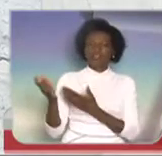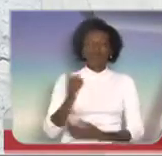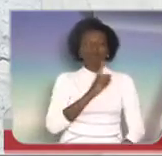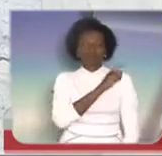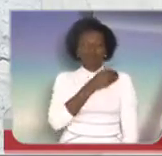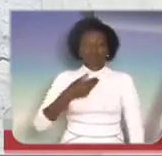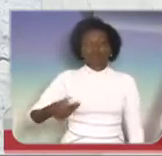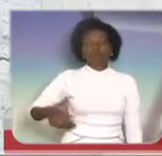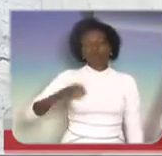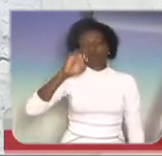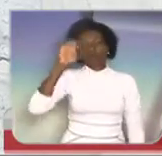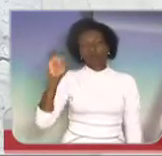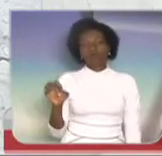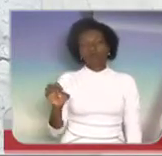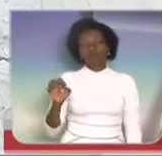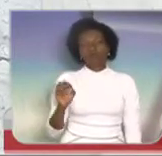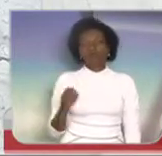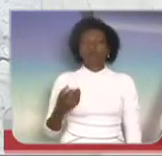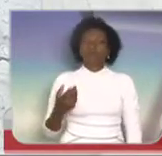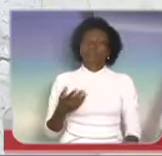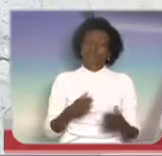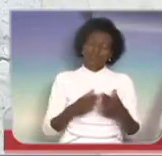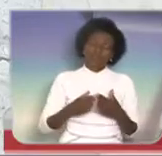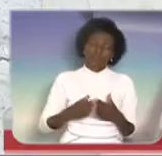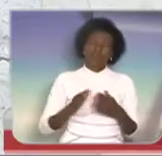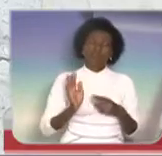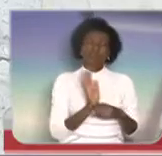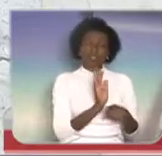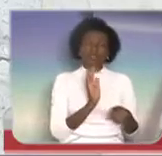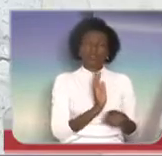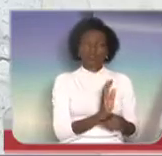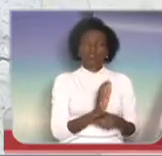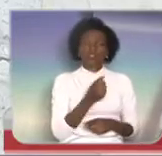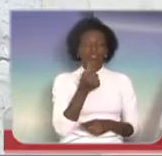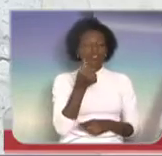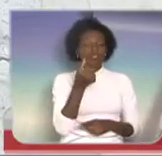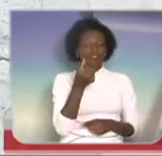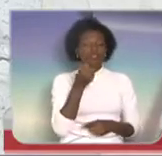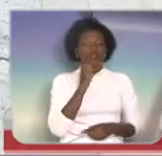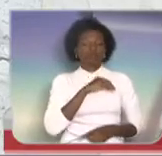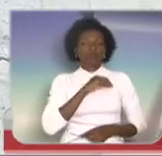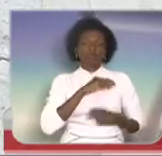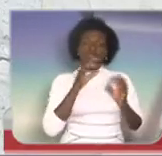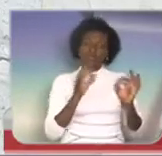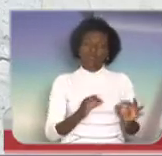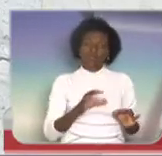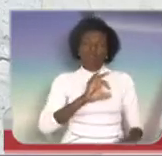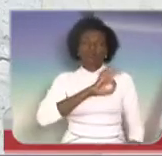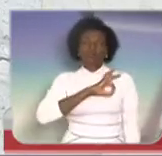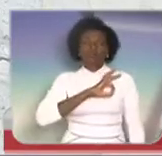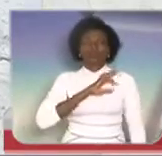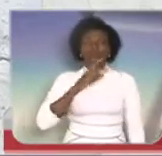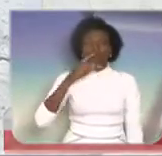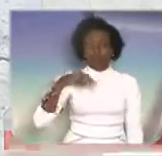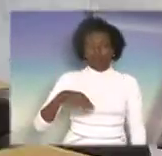governador de Estado, no sentido de valorizar financeiramente ou num salário adequado a nossa Polícia Militar. Muito obrigado. Essa deputada...